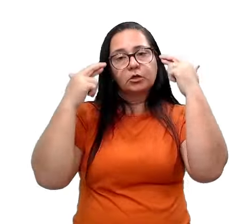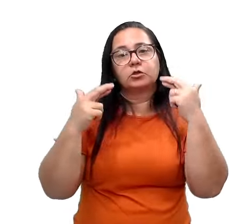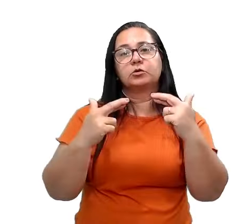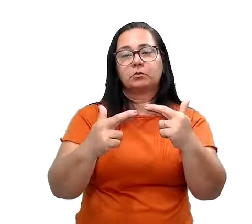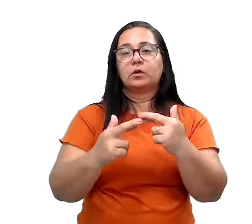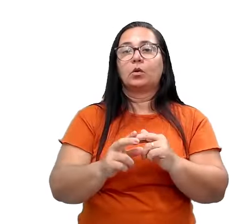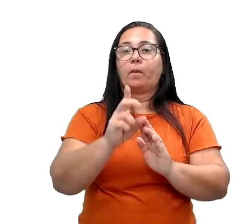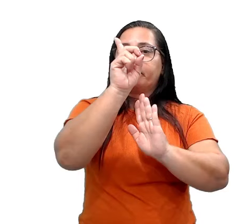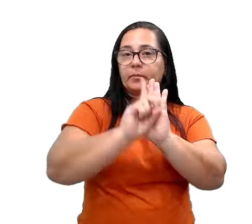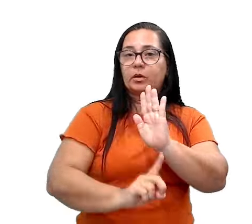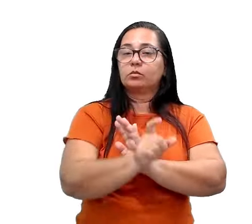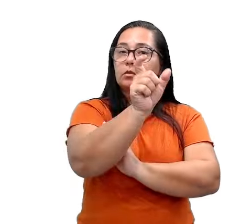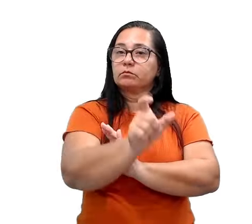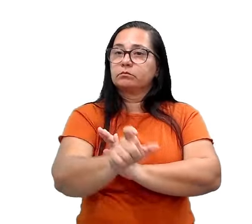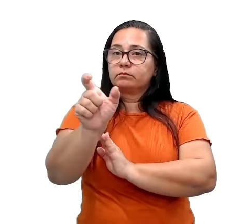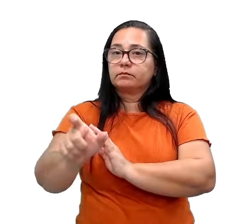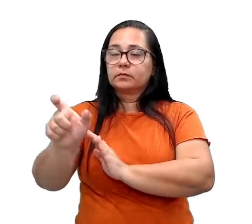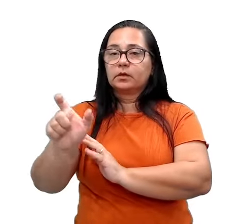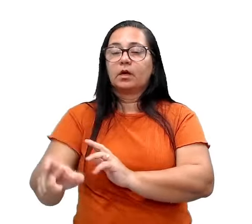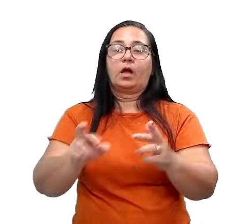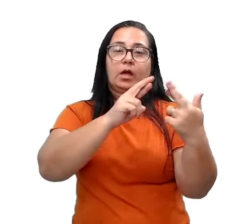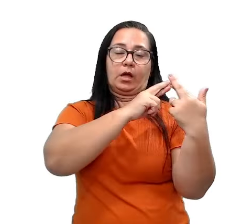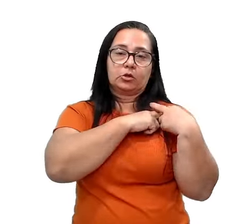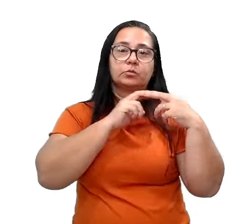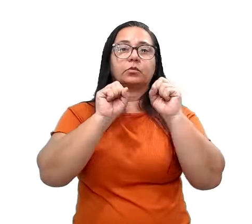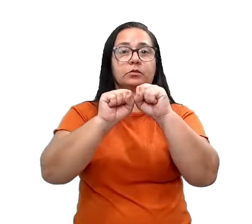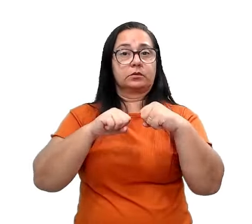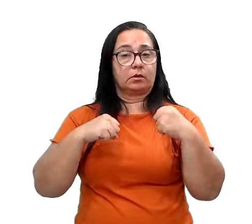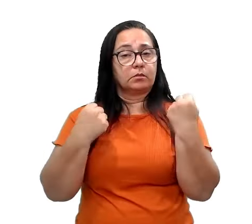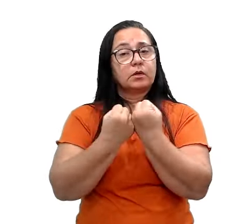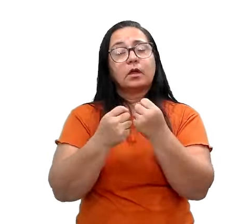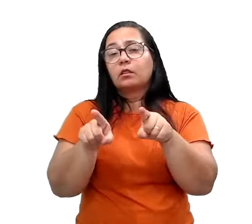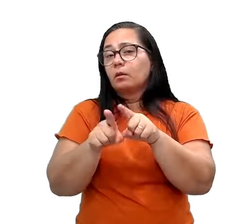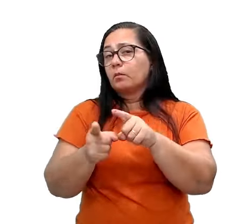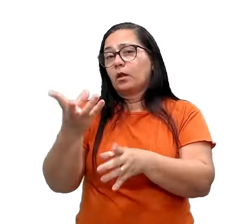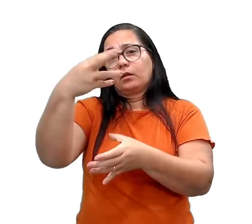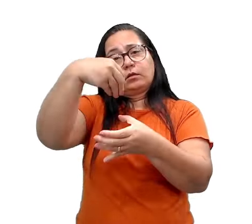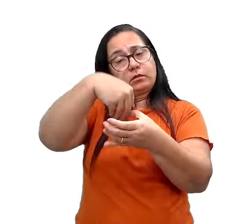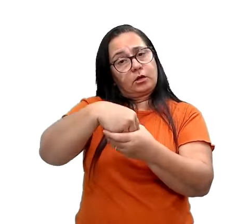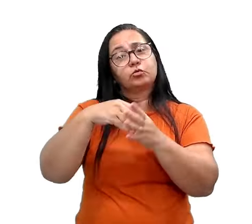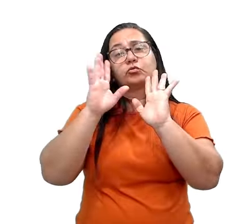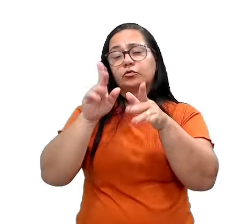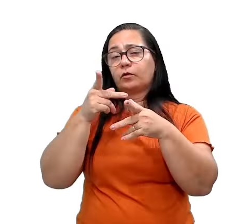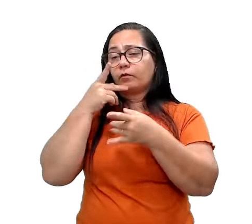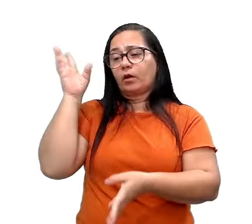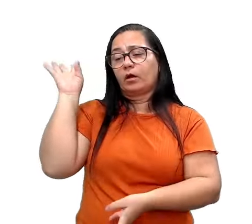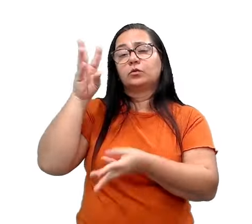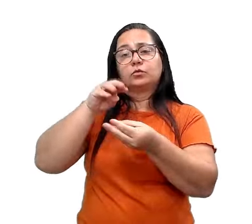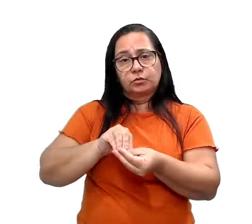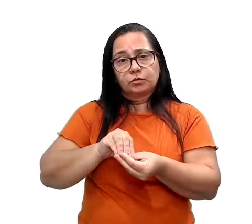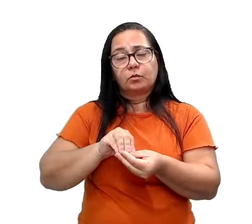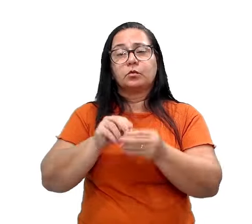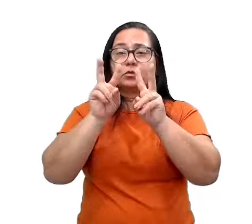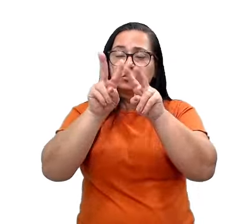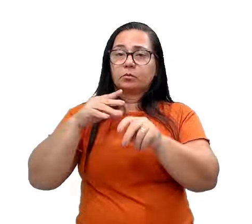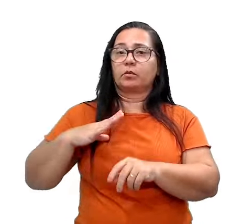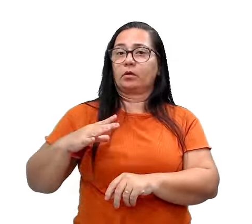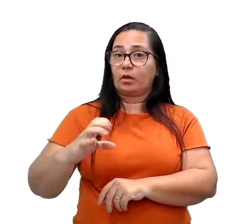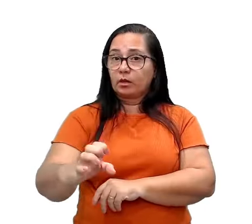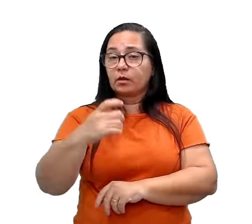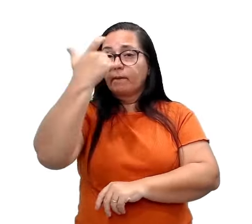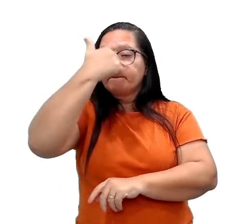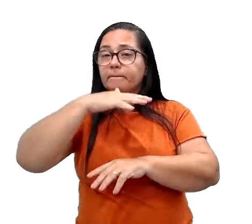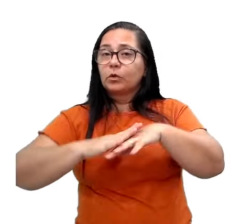direitos individuais e a responsabilidade social, que está envolvido em tudo que eu acabei de falar. Essa ética, enquanto eu